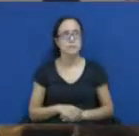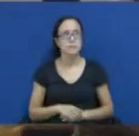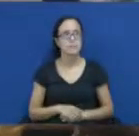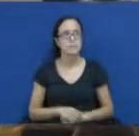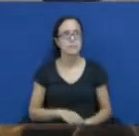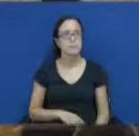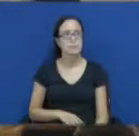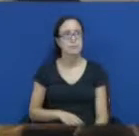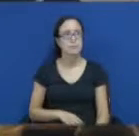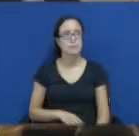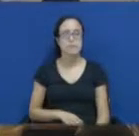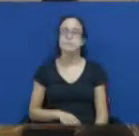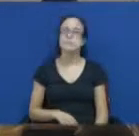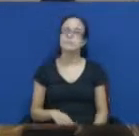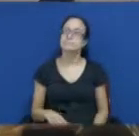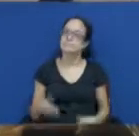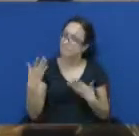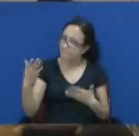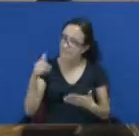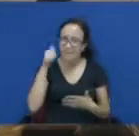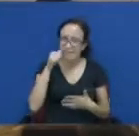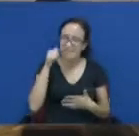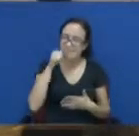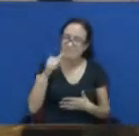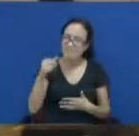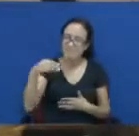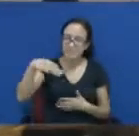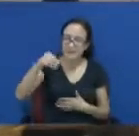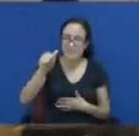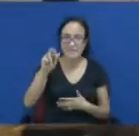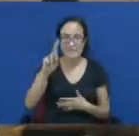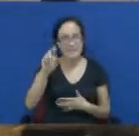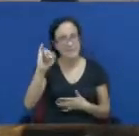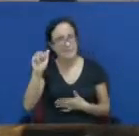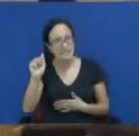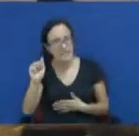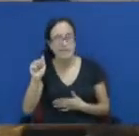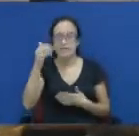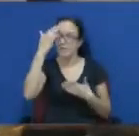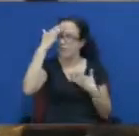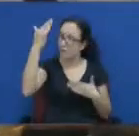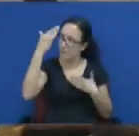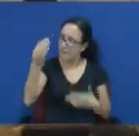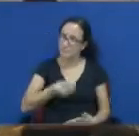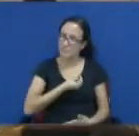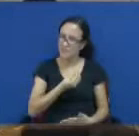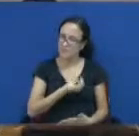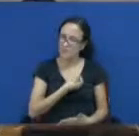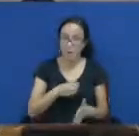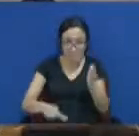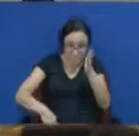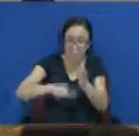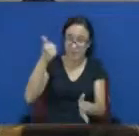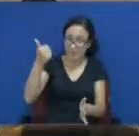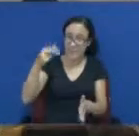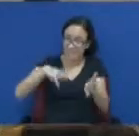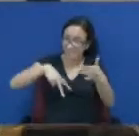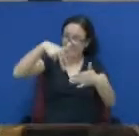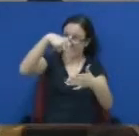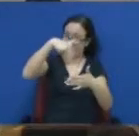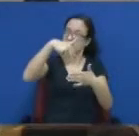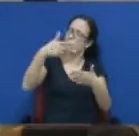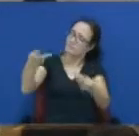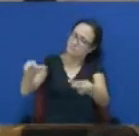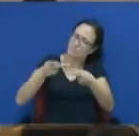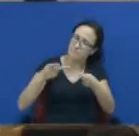Senhora Maria do Carmo, muito obrigado pela presença, salvo o melhor juízo, me parece que é a primeira vez que a senhora utiliza a tribuna desta casa. Seja bem-vinda, muito